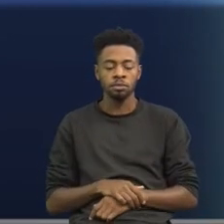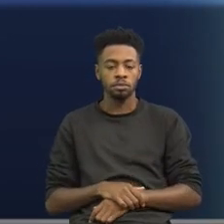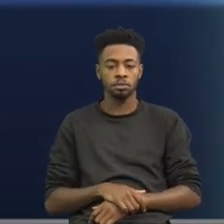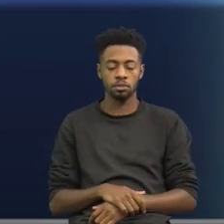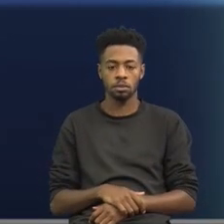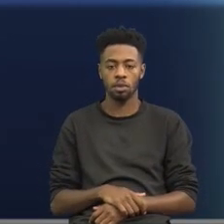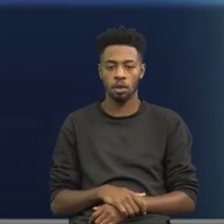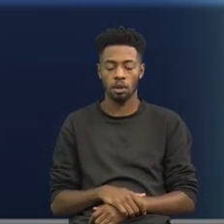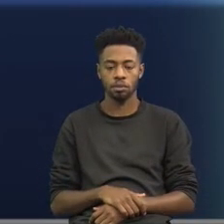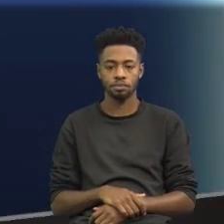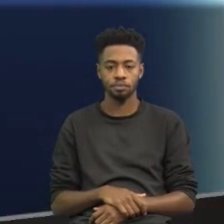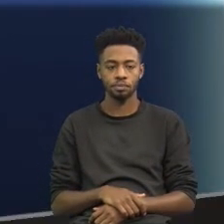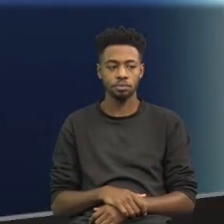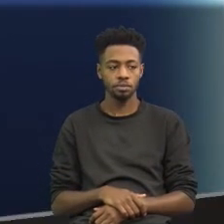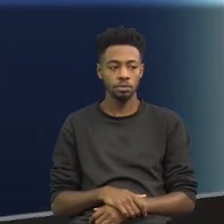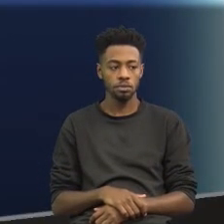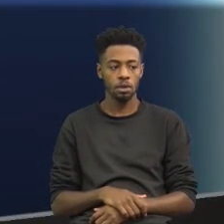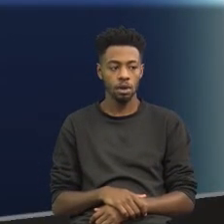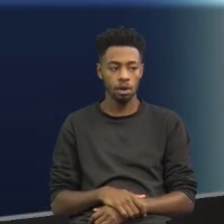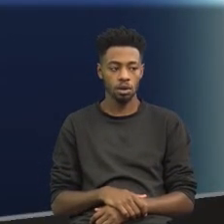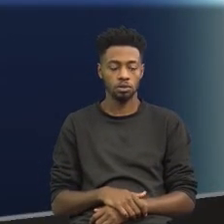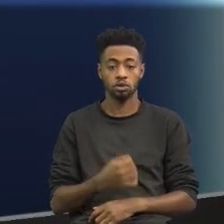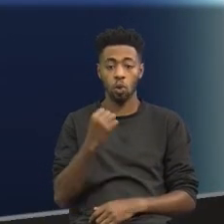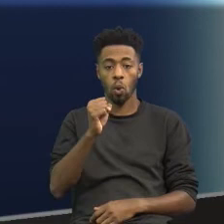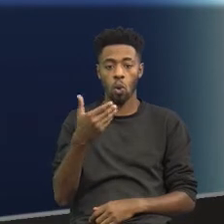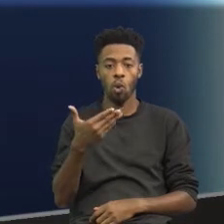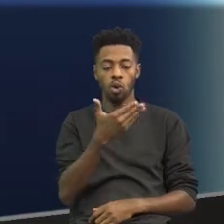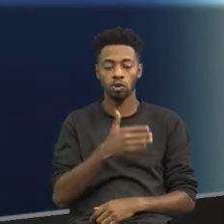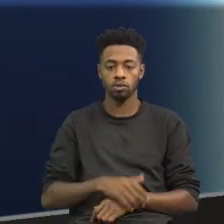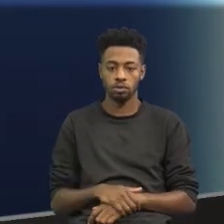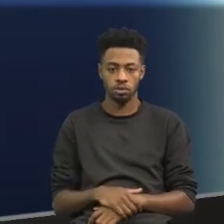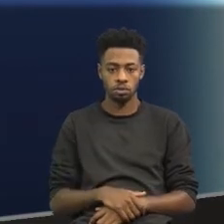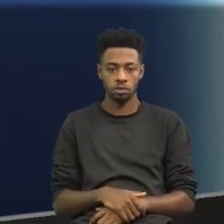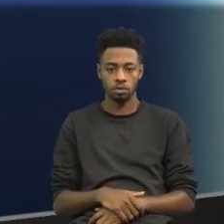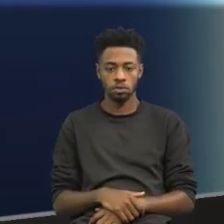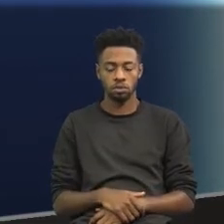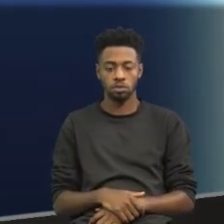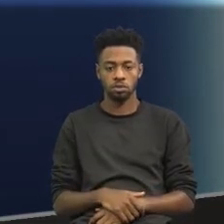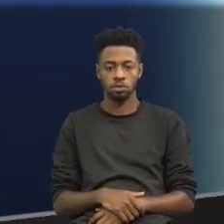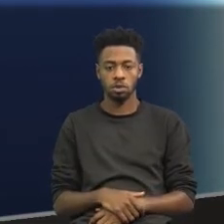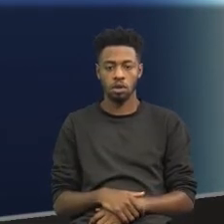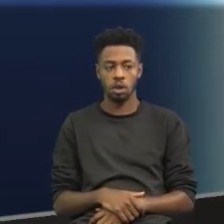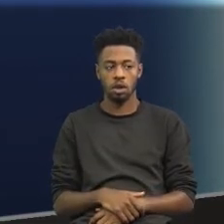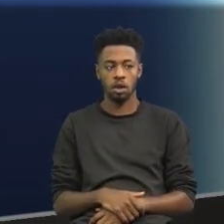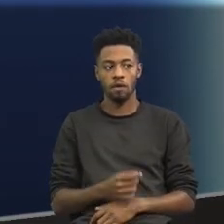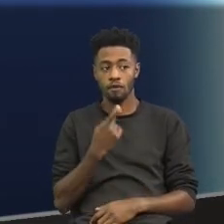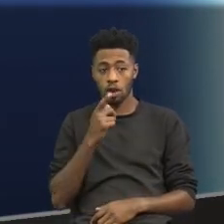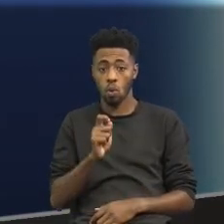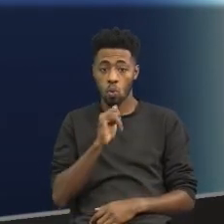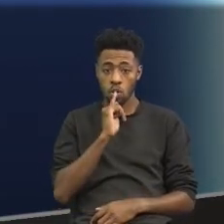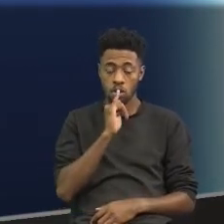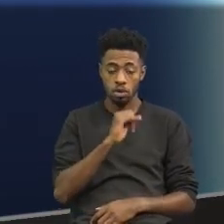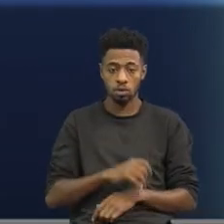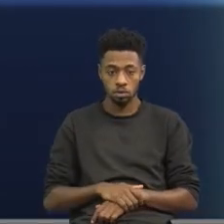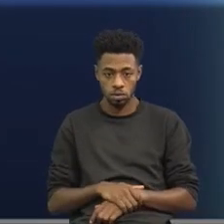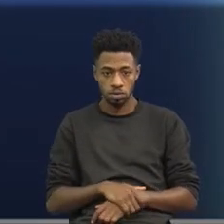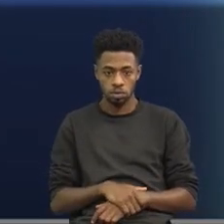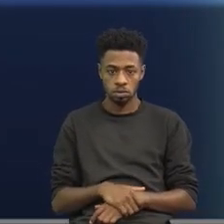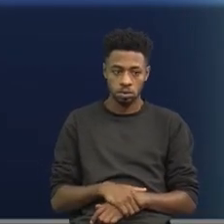de Dado. Questão número oito. Bom, na oitava questão, ele diz o seguinte, em,